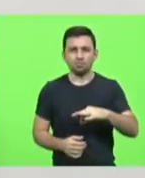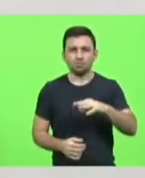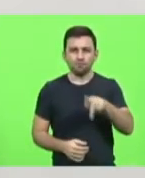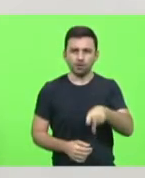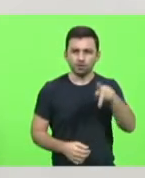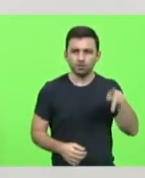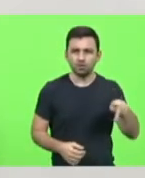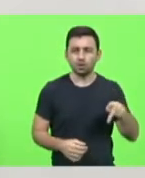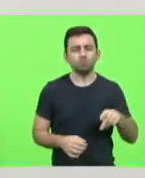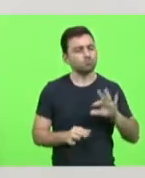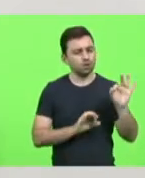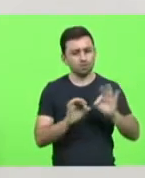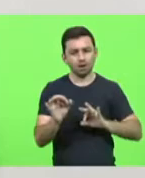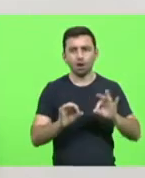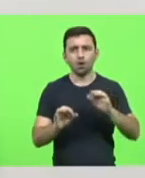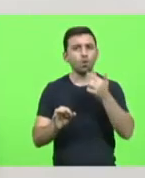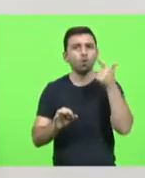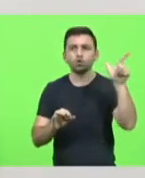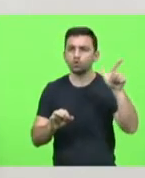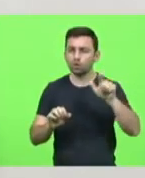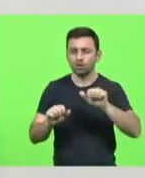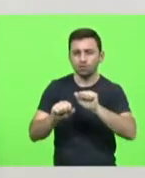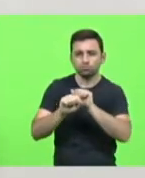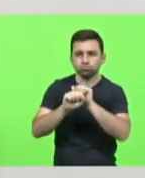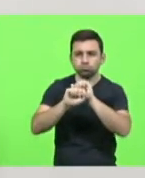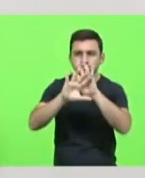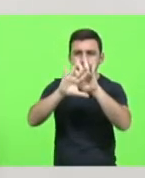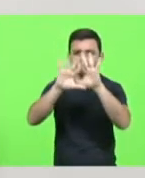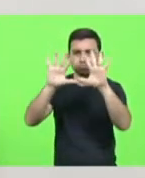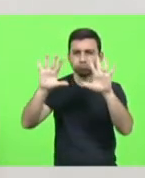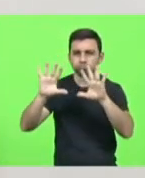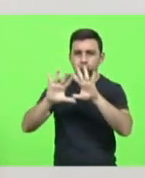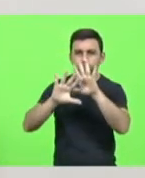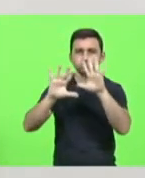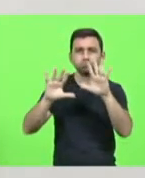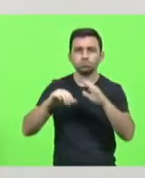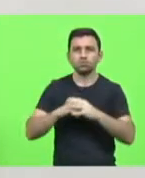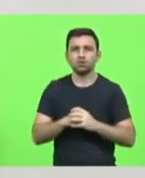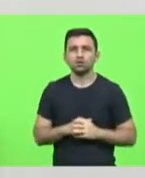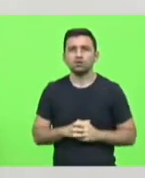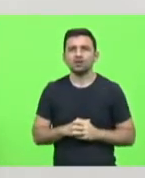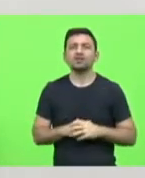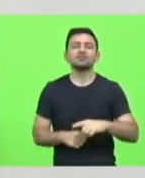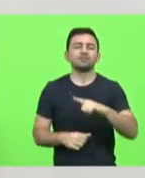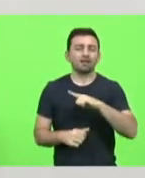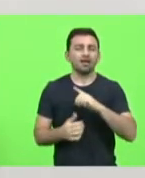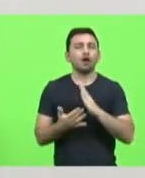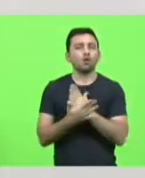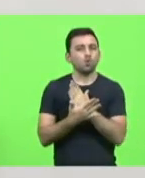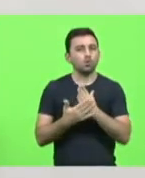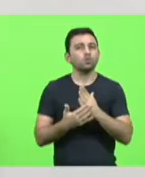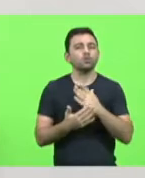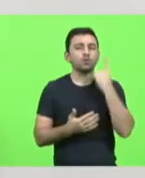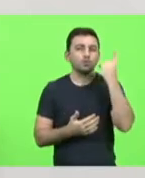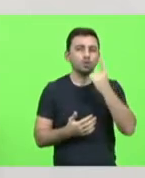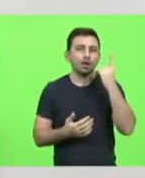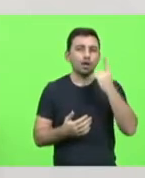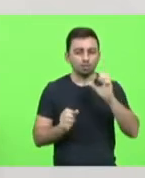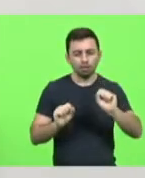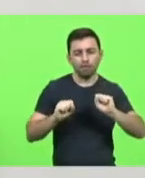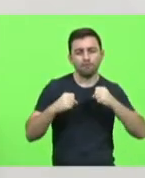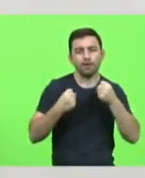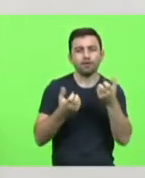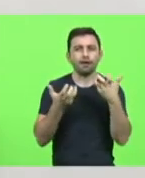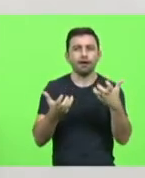Elabore outra cortina de fumaça? Até porque eu tenho certeza que terão deputados aqui dentro, os aguerridos, defendendo a